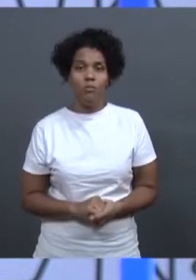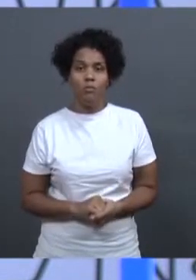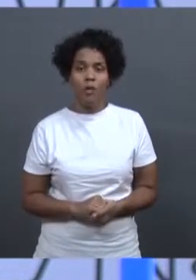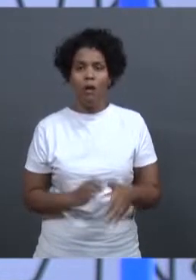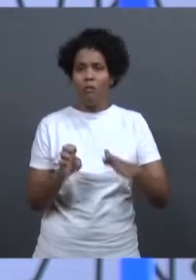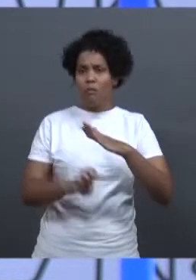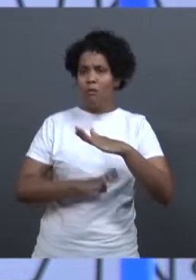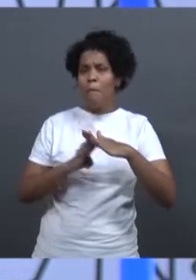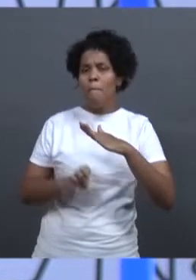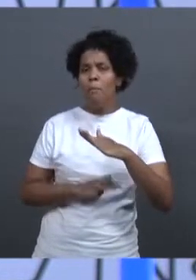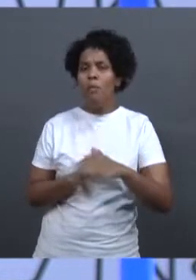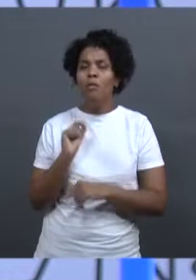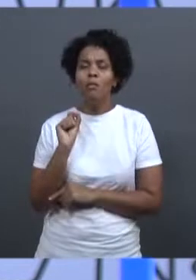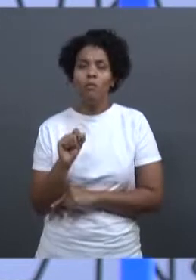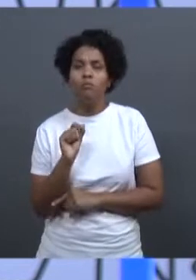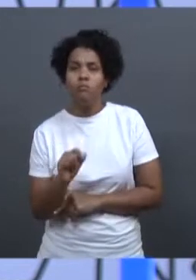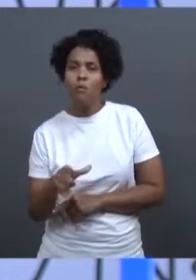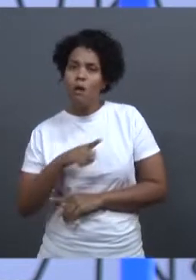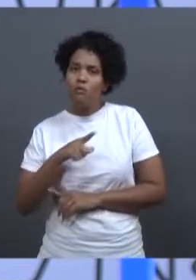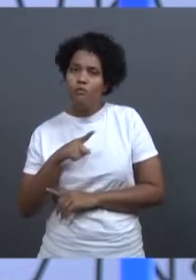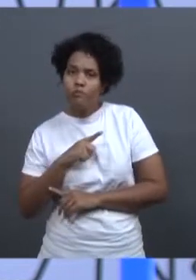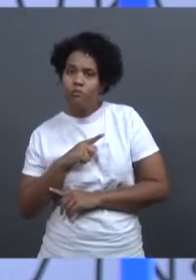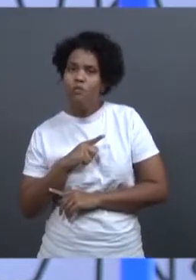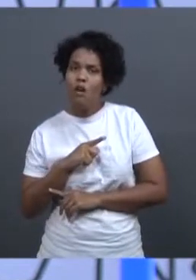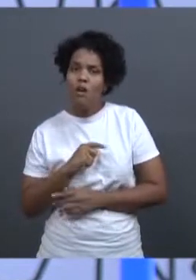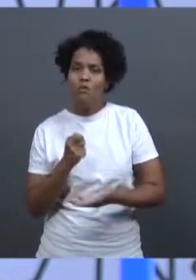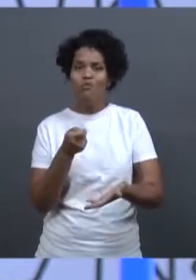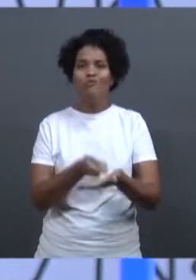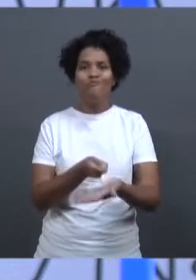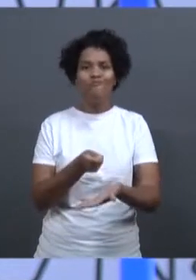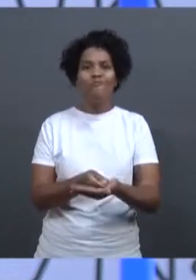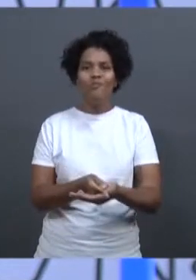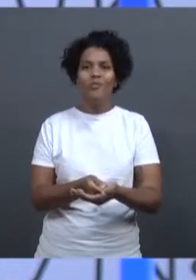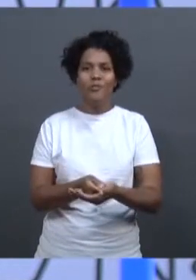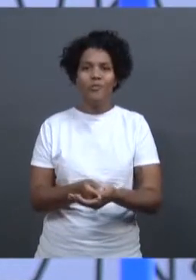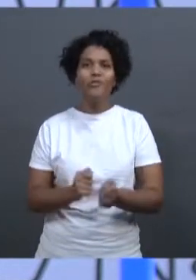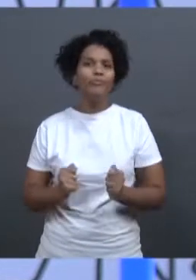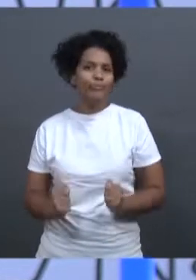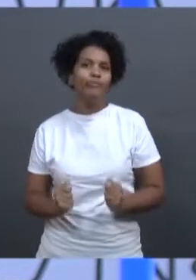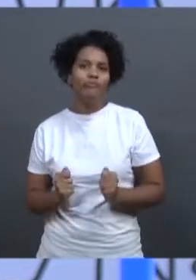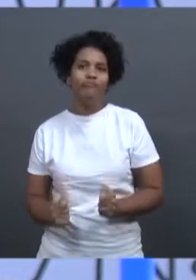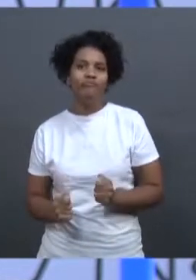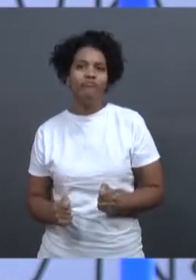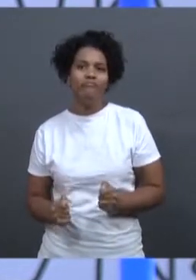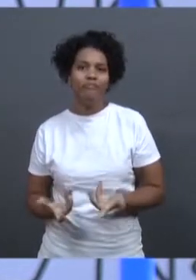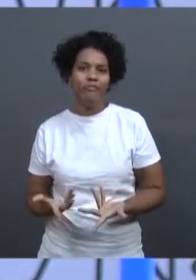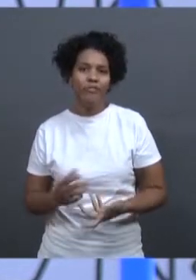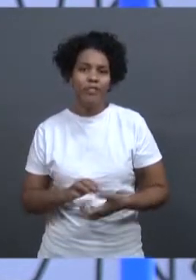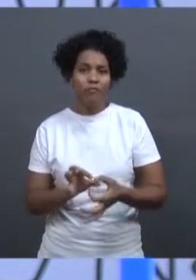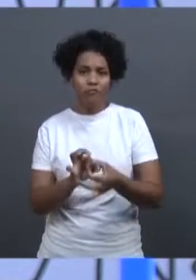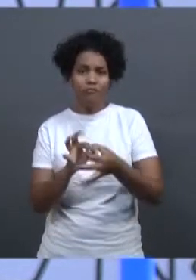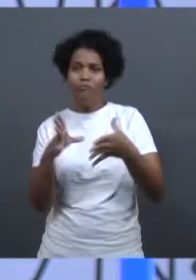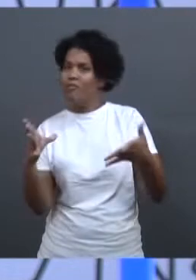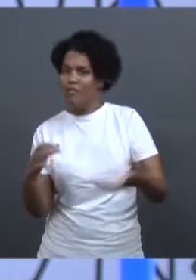empresas, elas tiveram a sua autorização de funcionamento, o seu licenciamento.